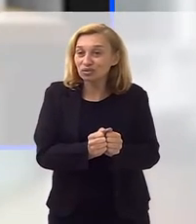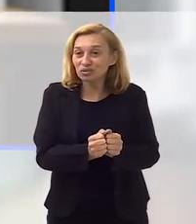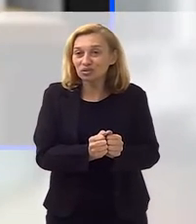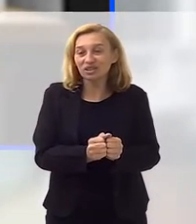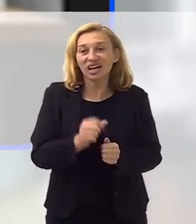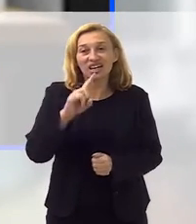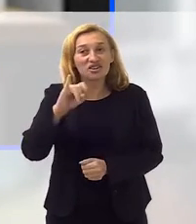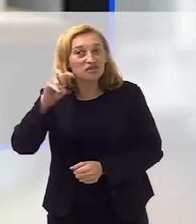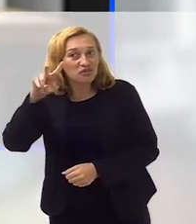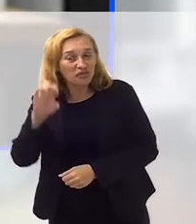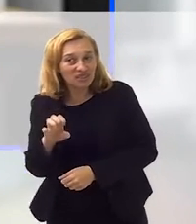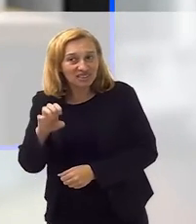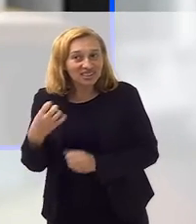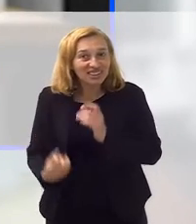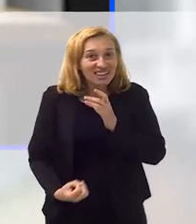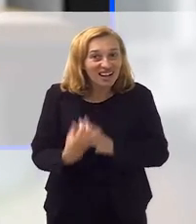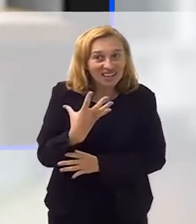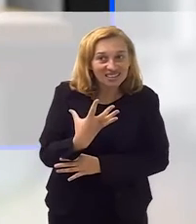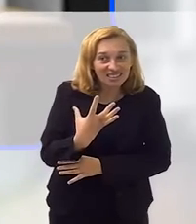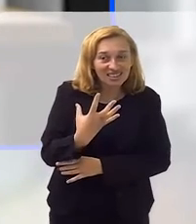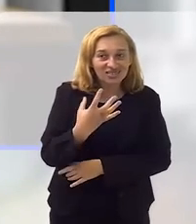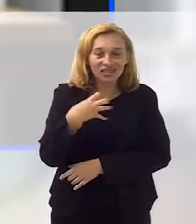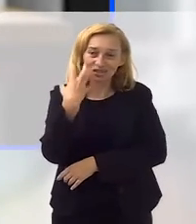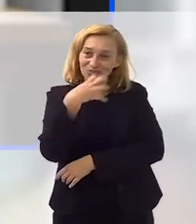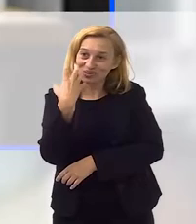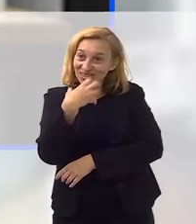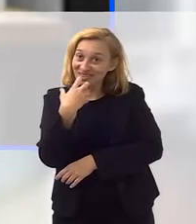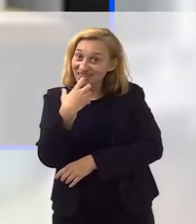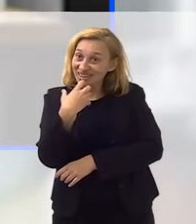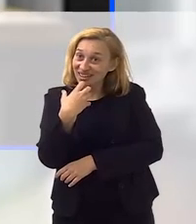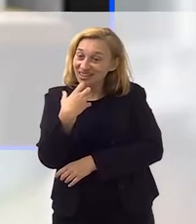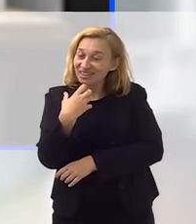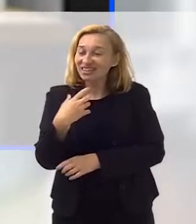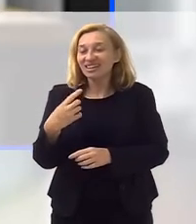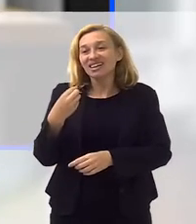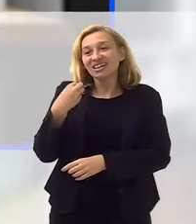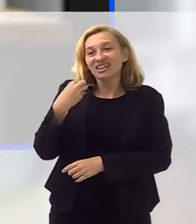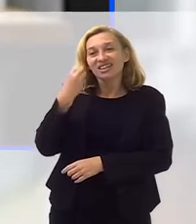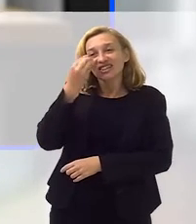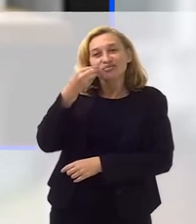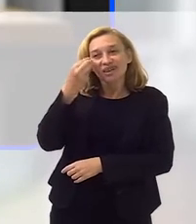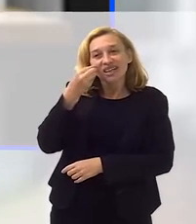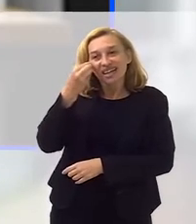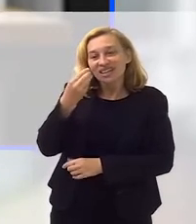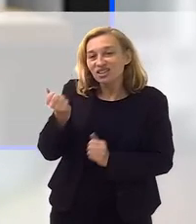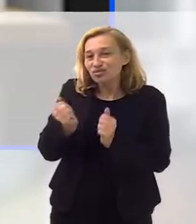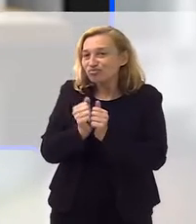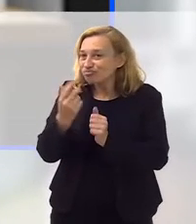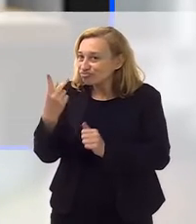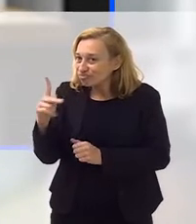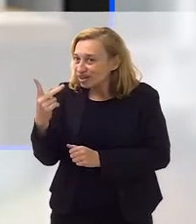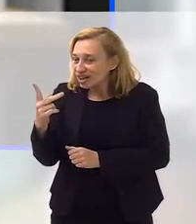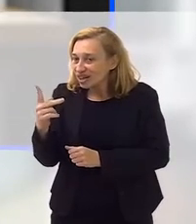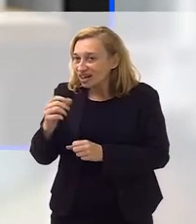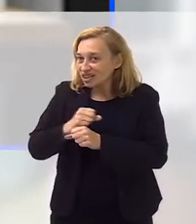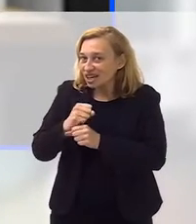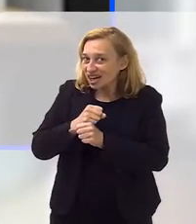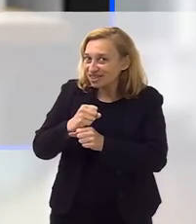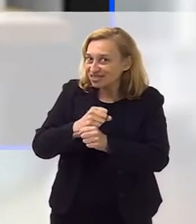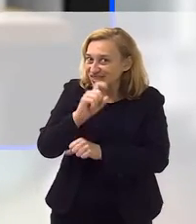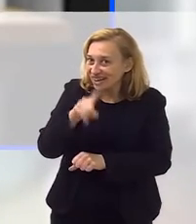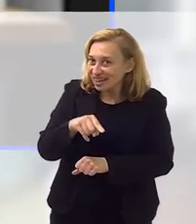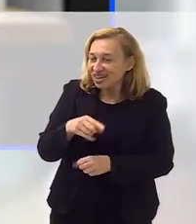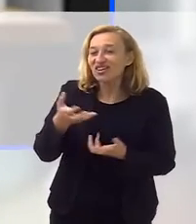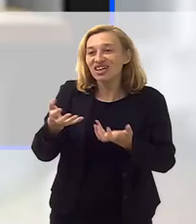Lara nas composições, além de ter convivido, vivido com ela, né, durante